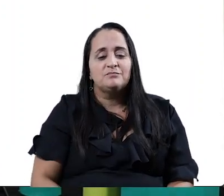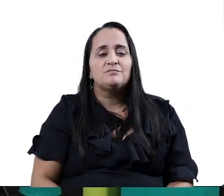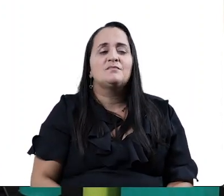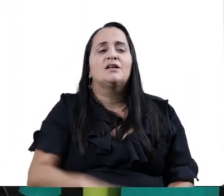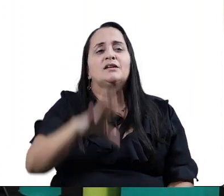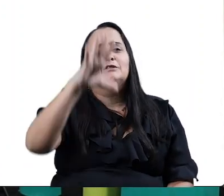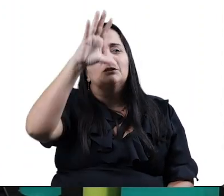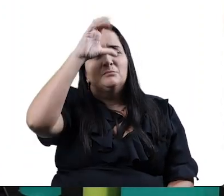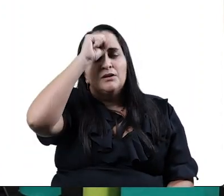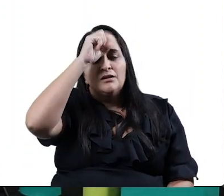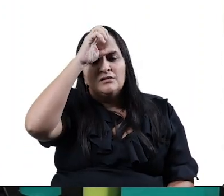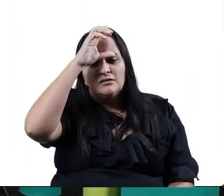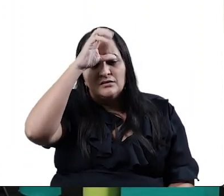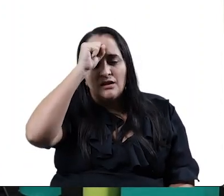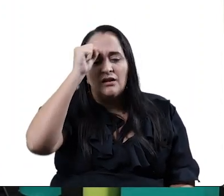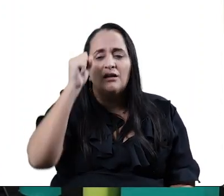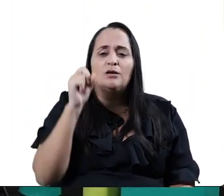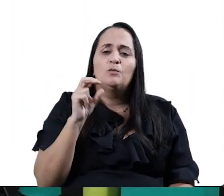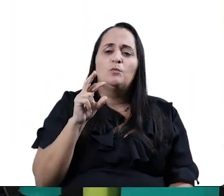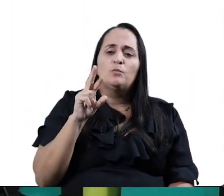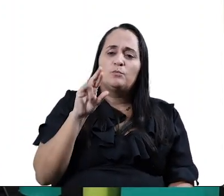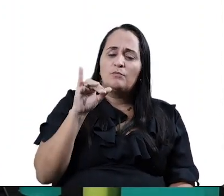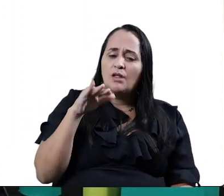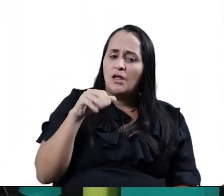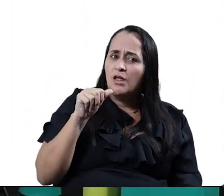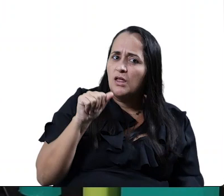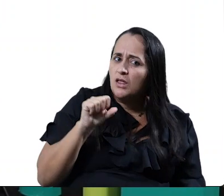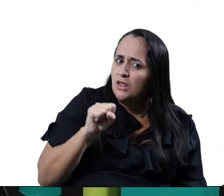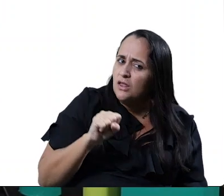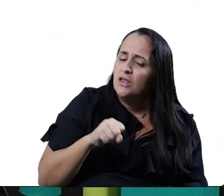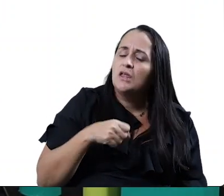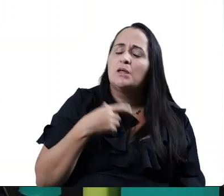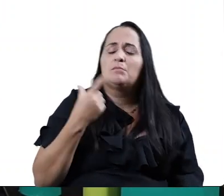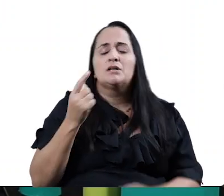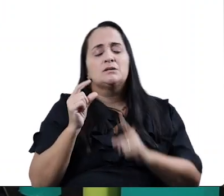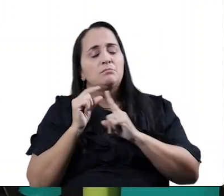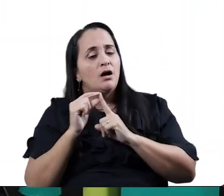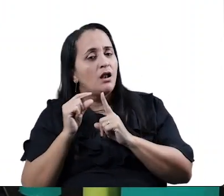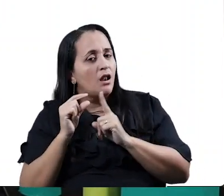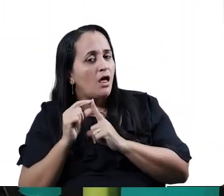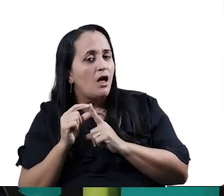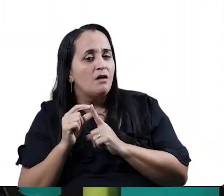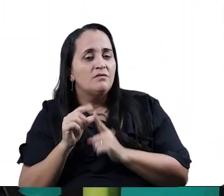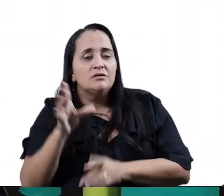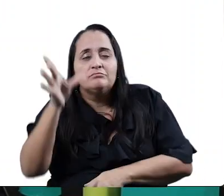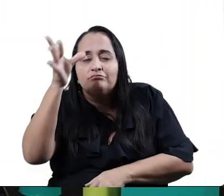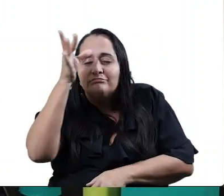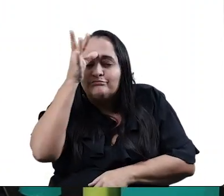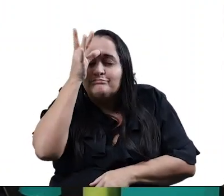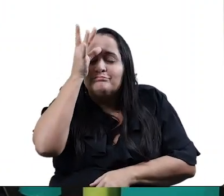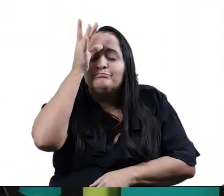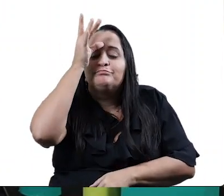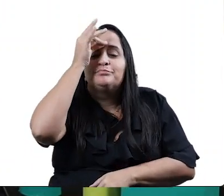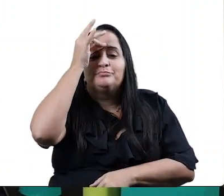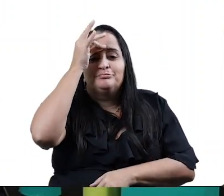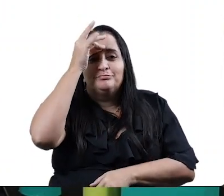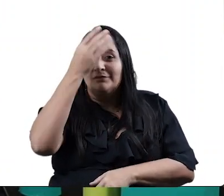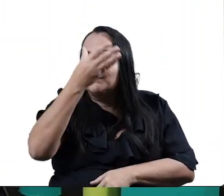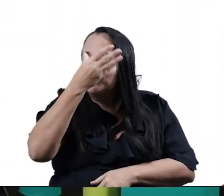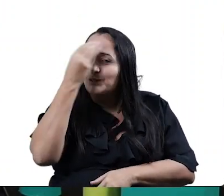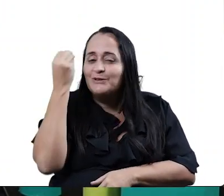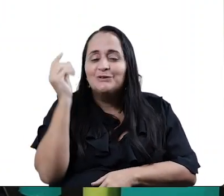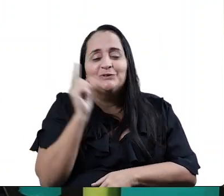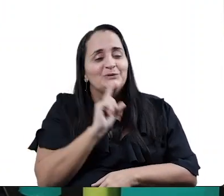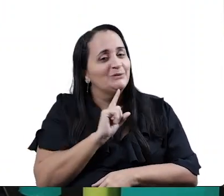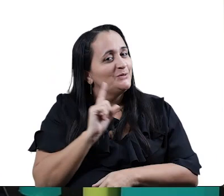as rimas e aprendeu as palavras com as canções, gruda na cabeça. A gente não